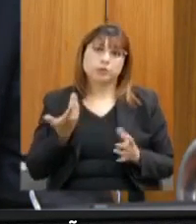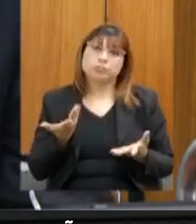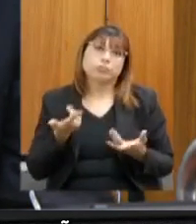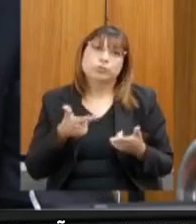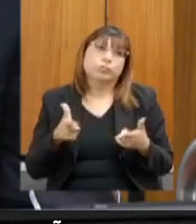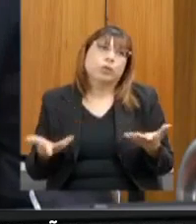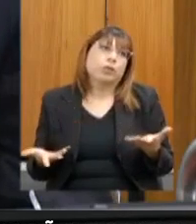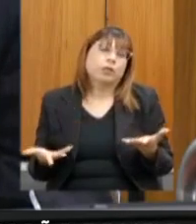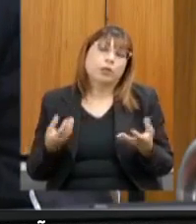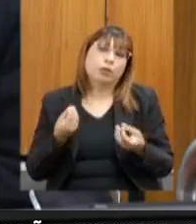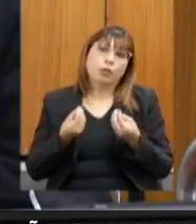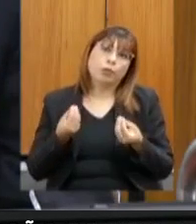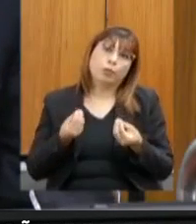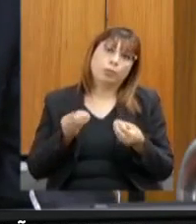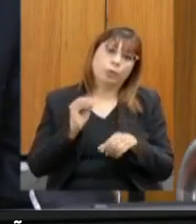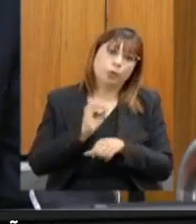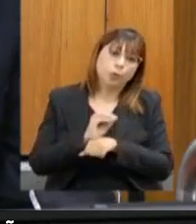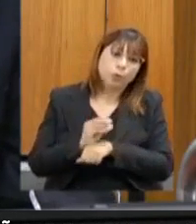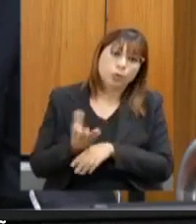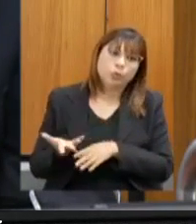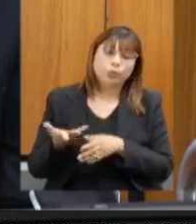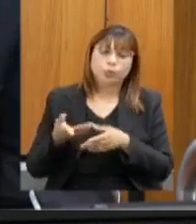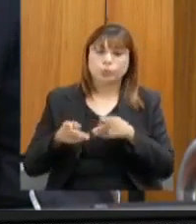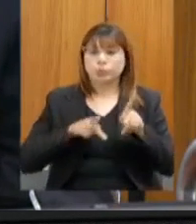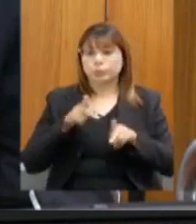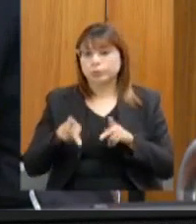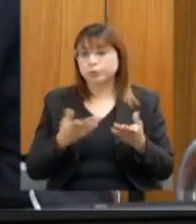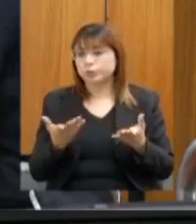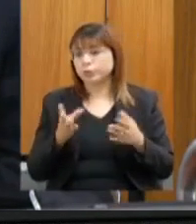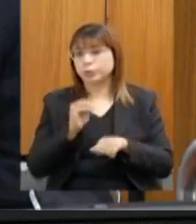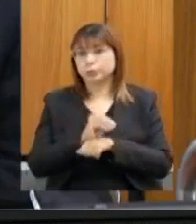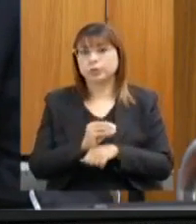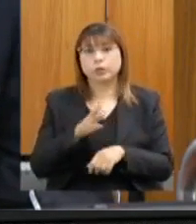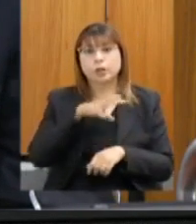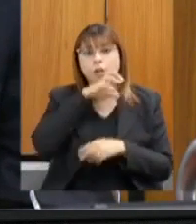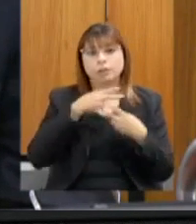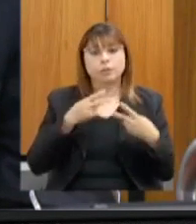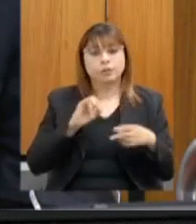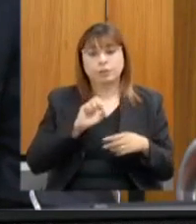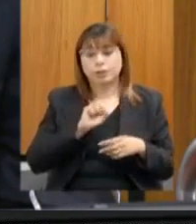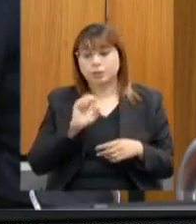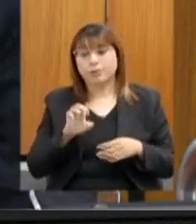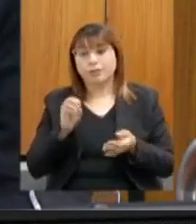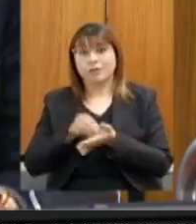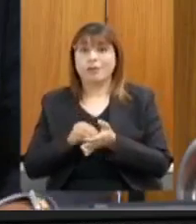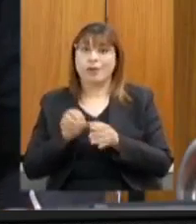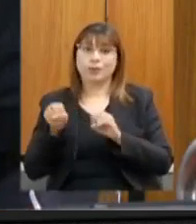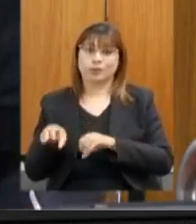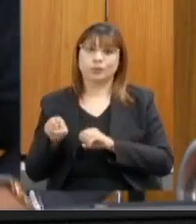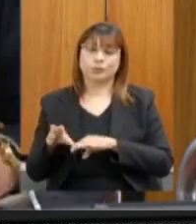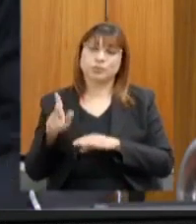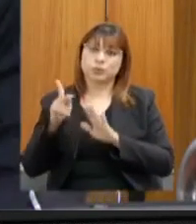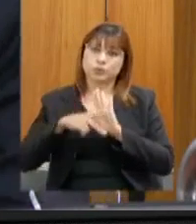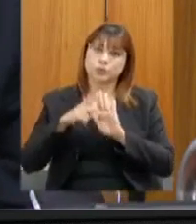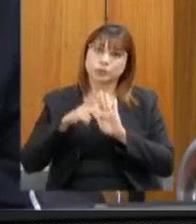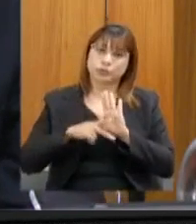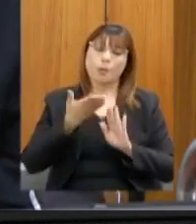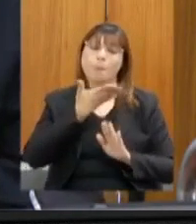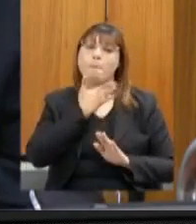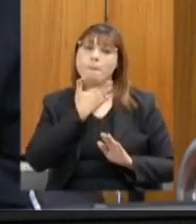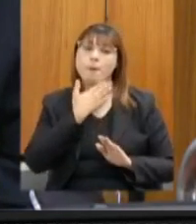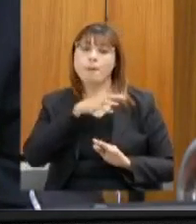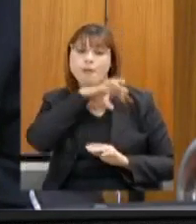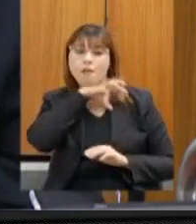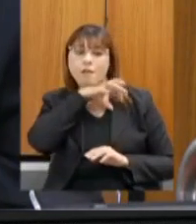não existe controle populacional, não existe proteção animal se não houver educação. Então, esse projeto, um papo animal,